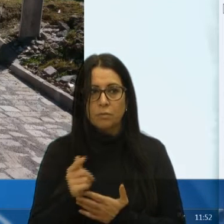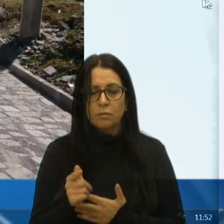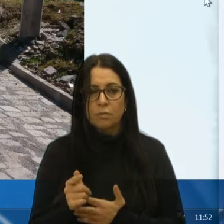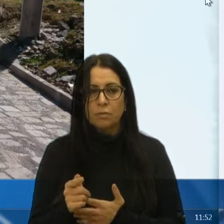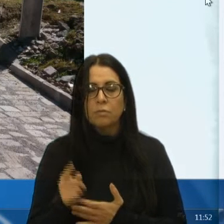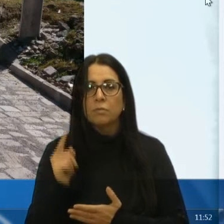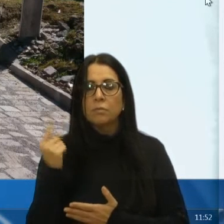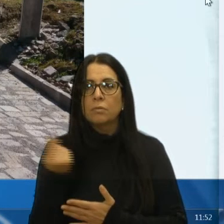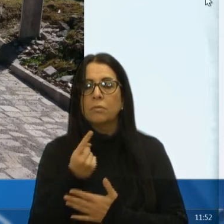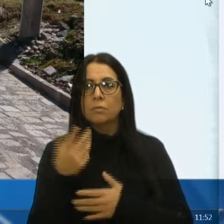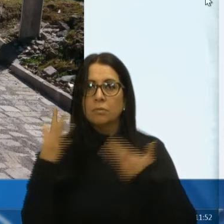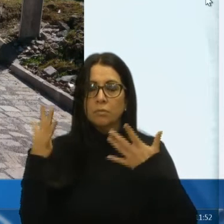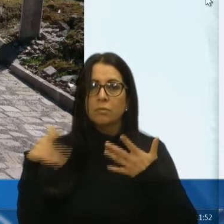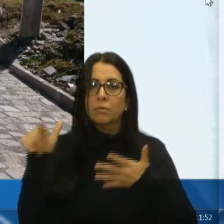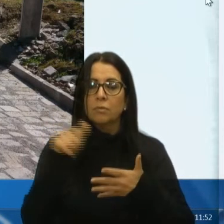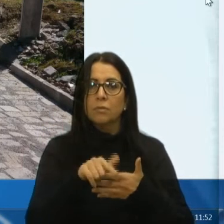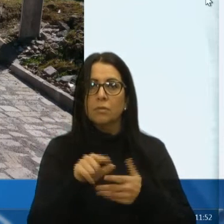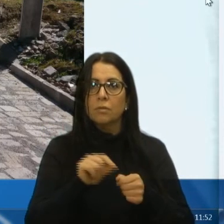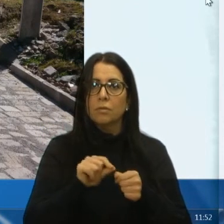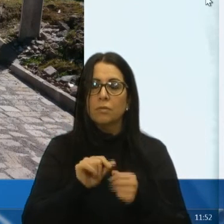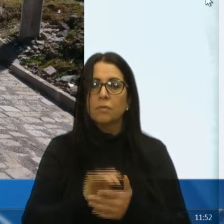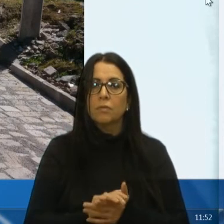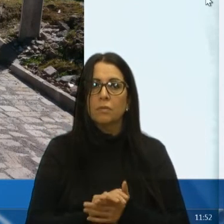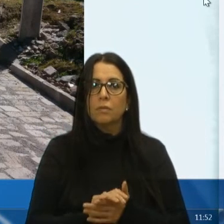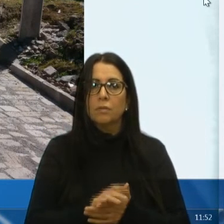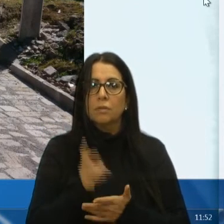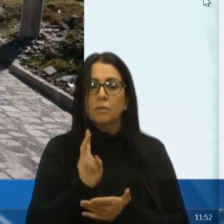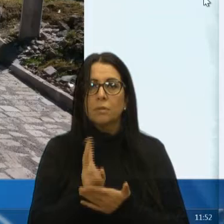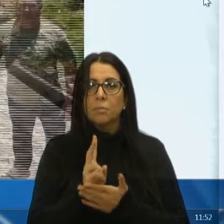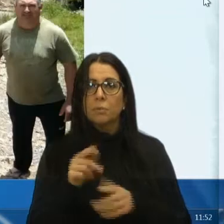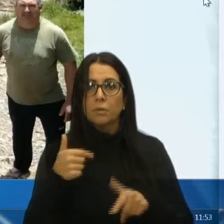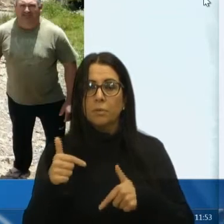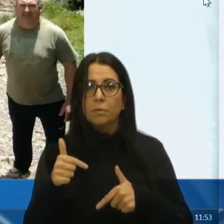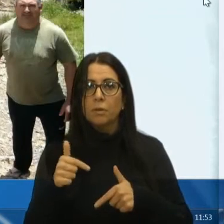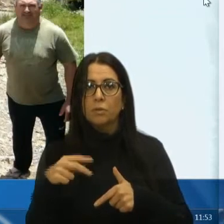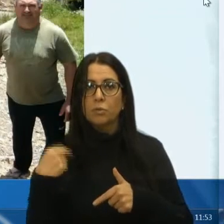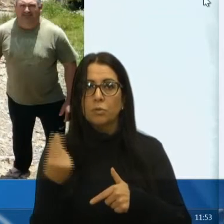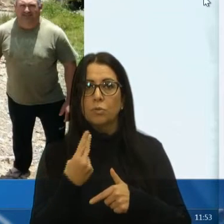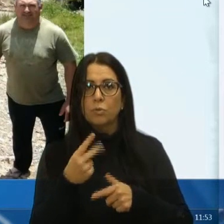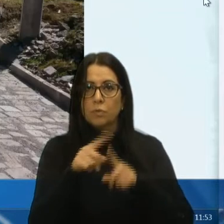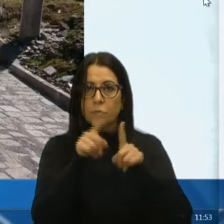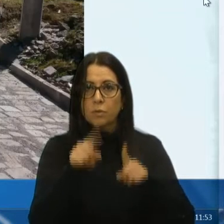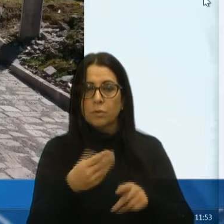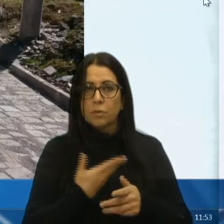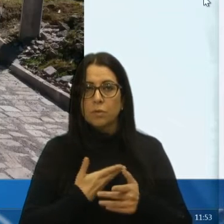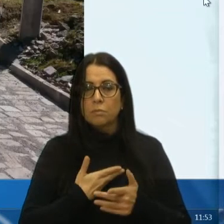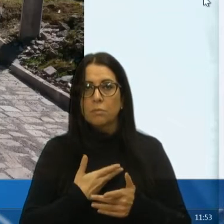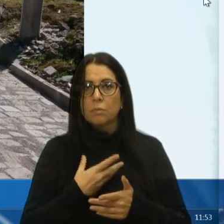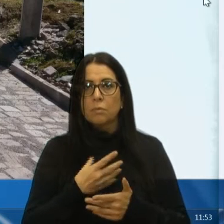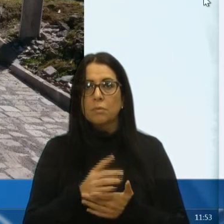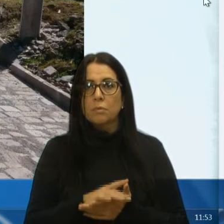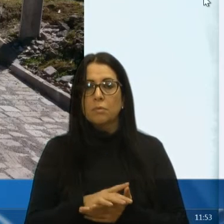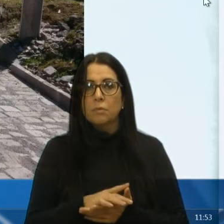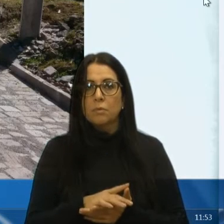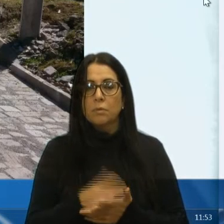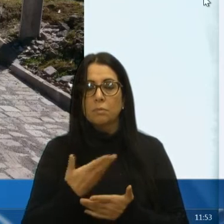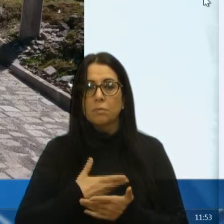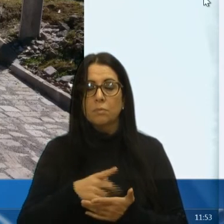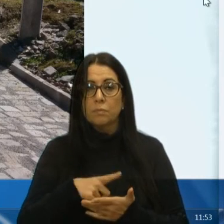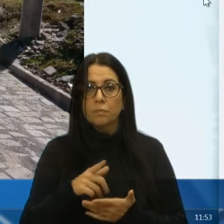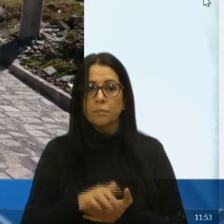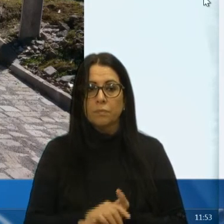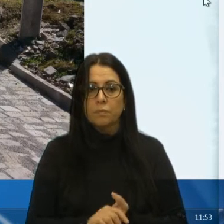digo aqui, que tem que parabenizar o que está sendo feito, e também, o trabalho desses nossos funcionários e amigos, e amigos que temos aí.